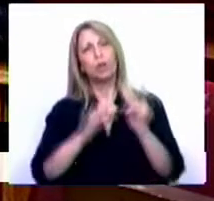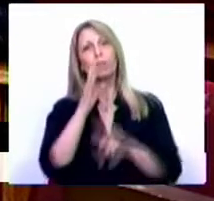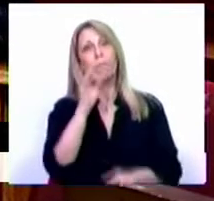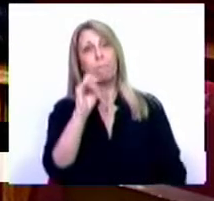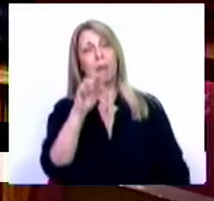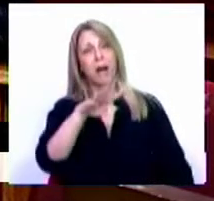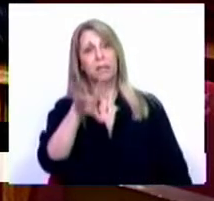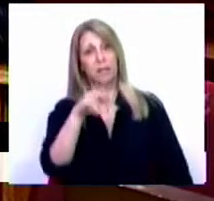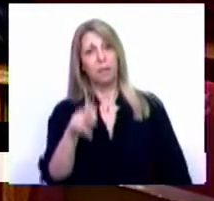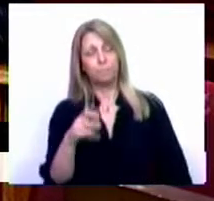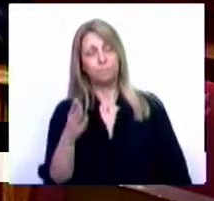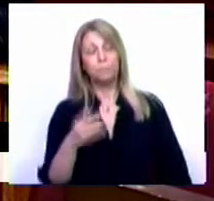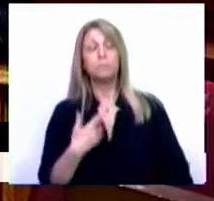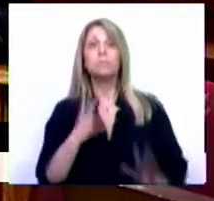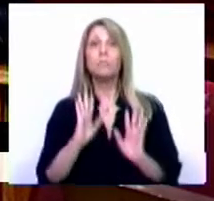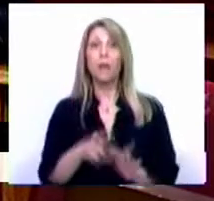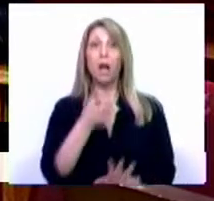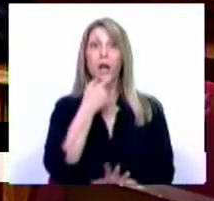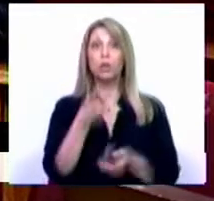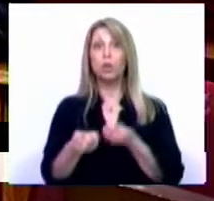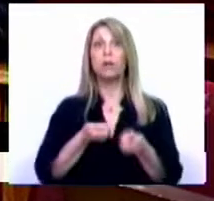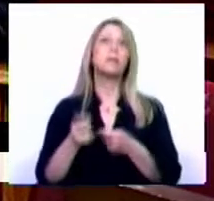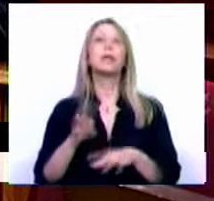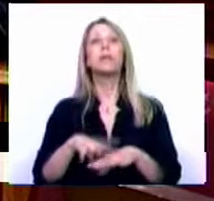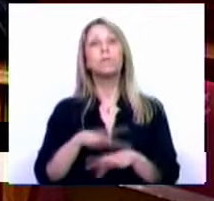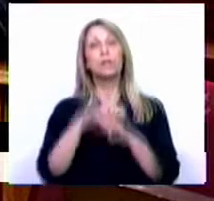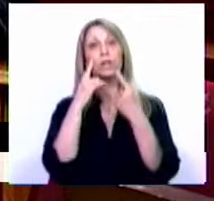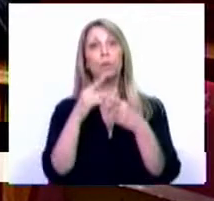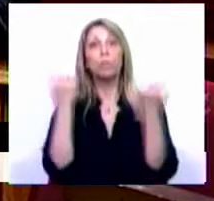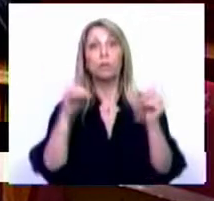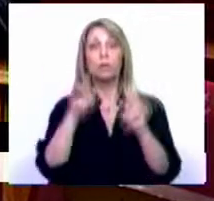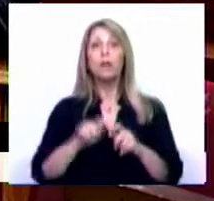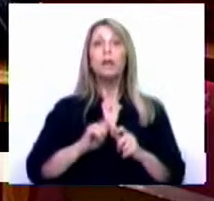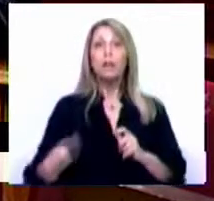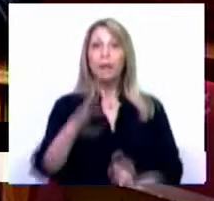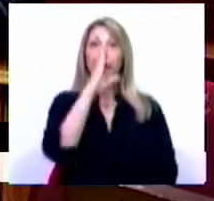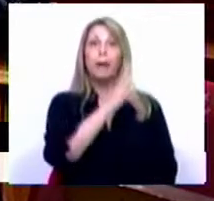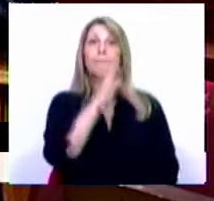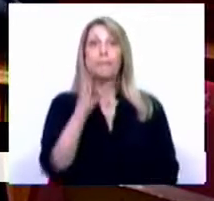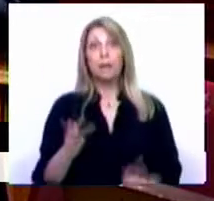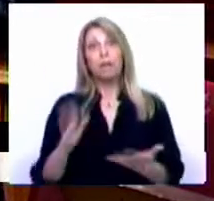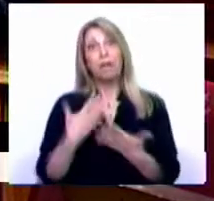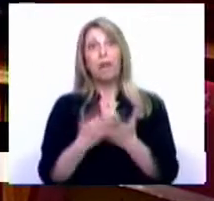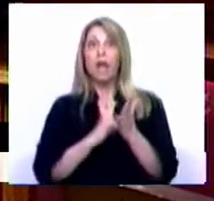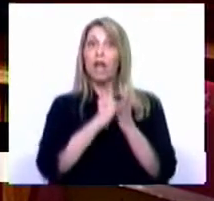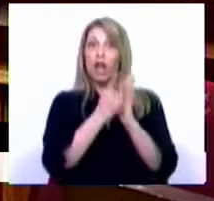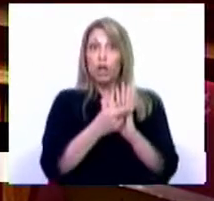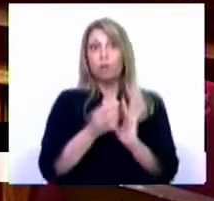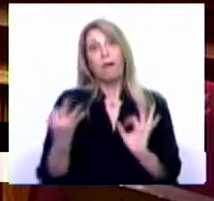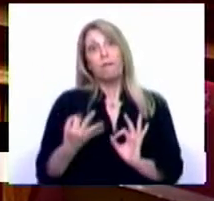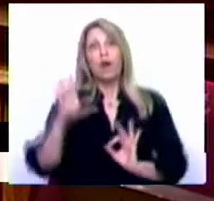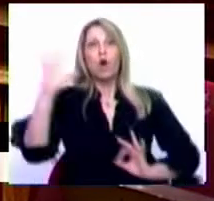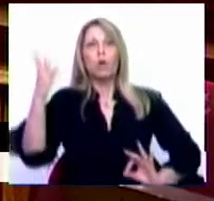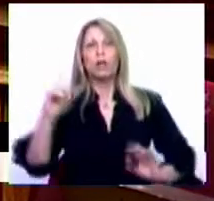organizar a administração pública e definir procedimentos para que tudo isto aconteça. não vai acontecer magicamente